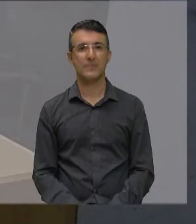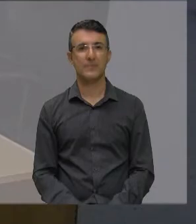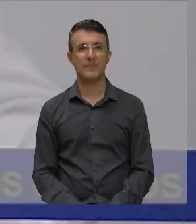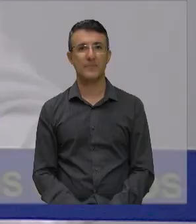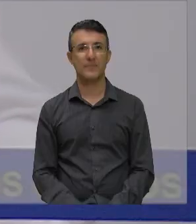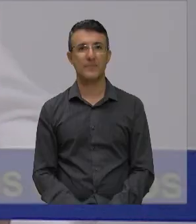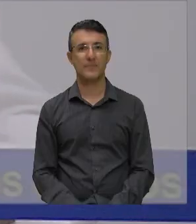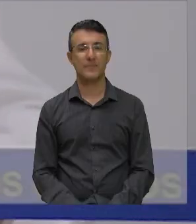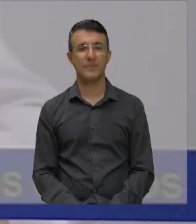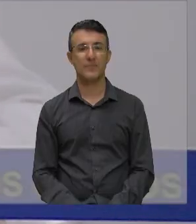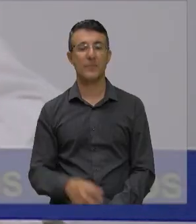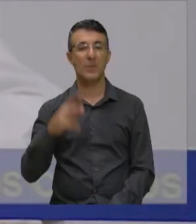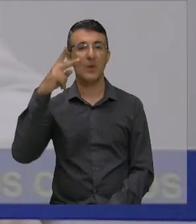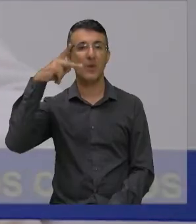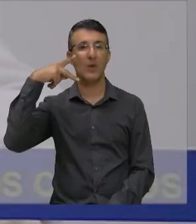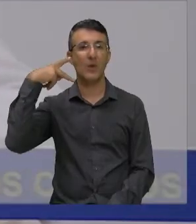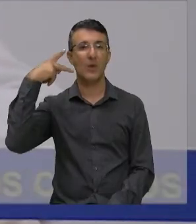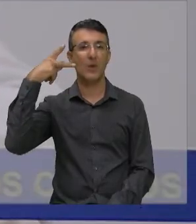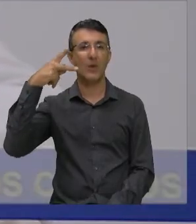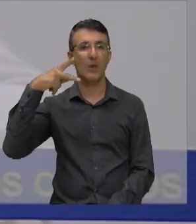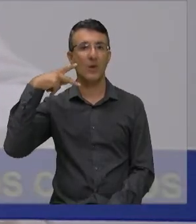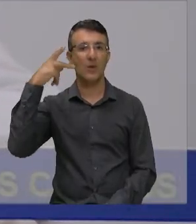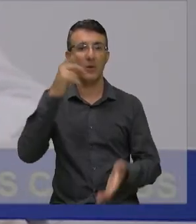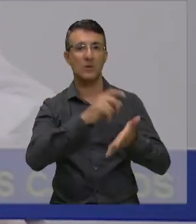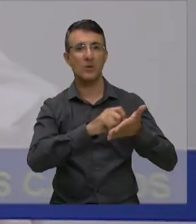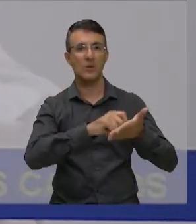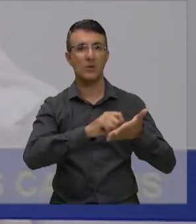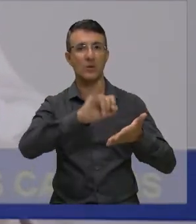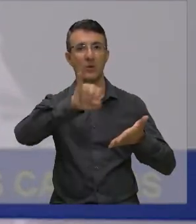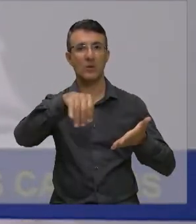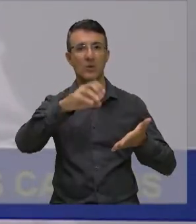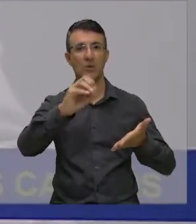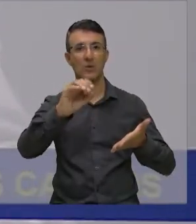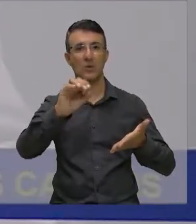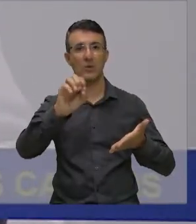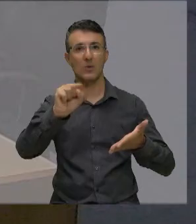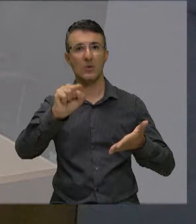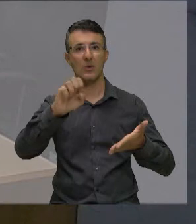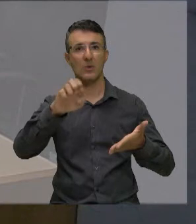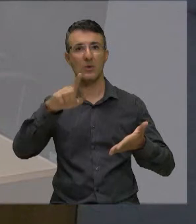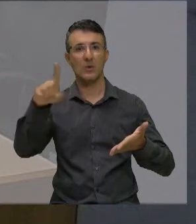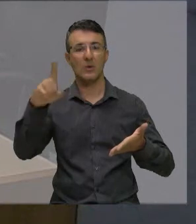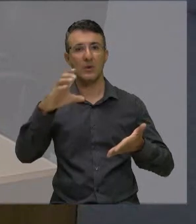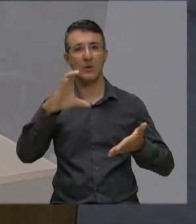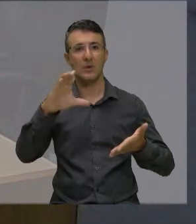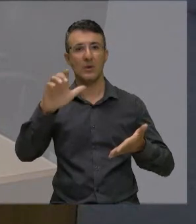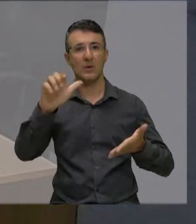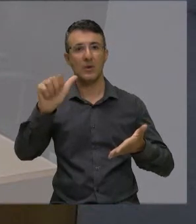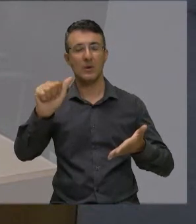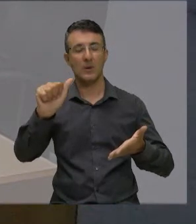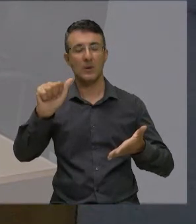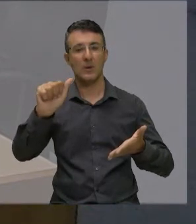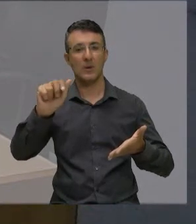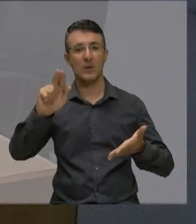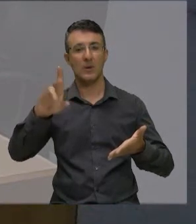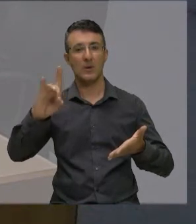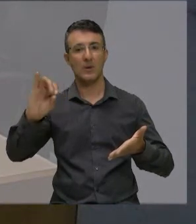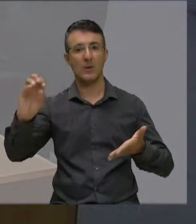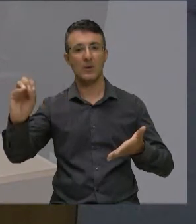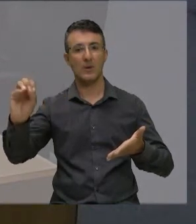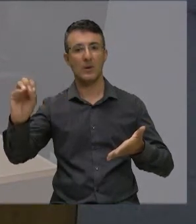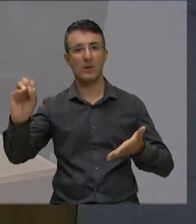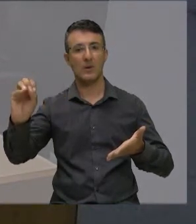Próximo vereador escrito o vereador doutor José Craude pelo tempo de cinco minutos. A com a palavra é vereador